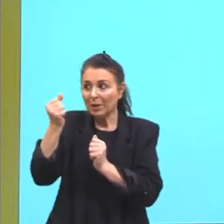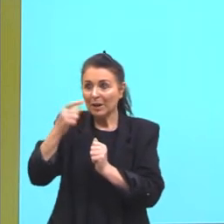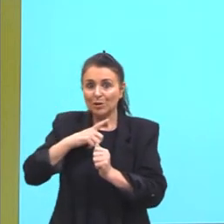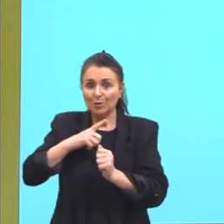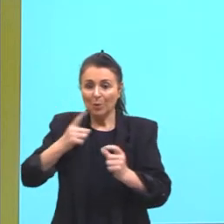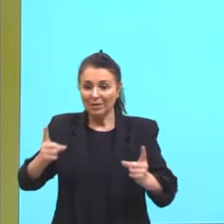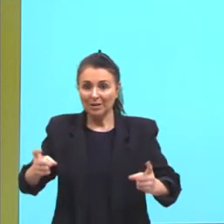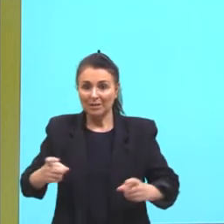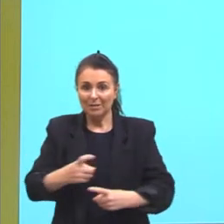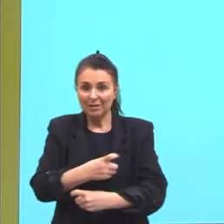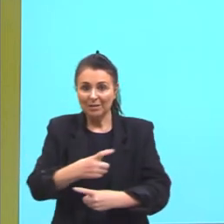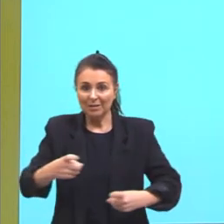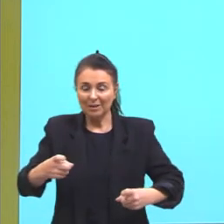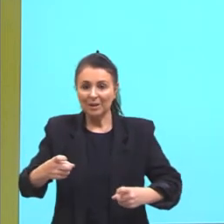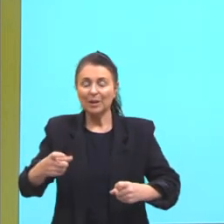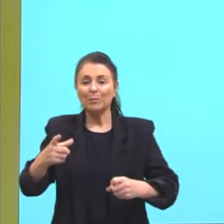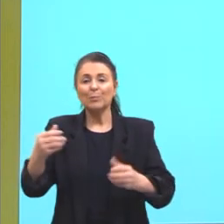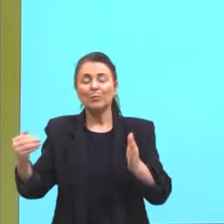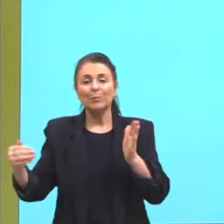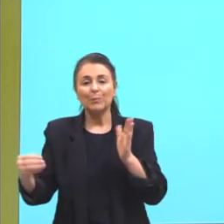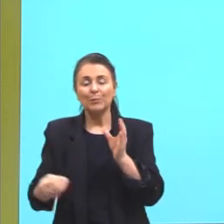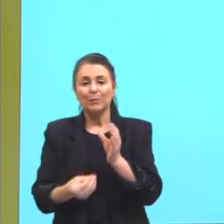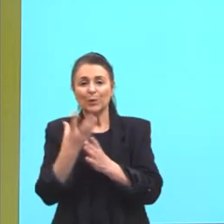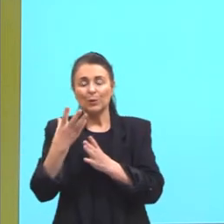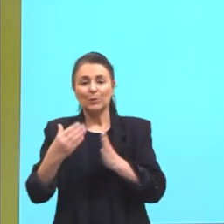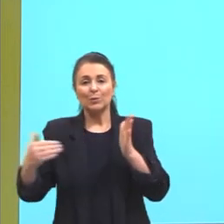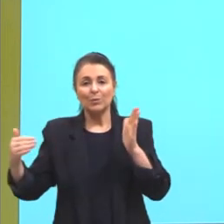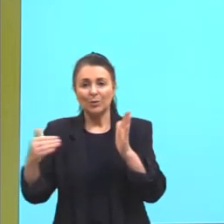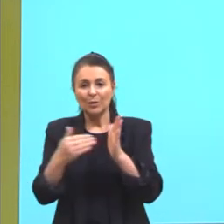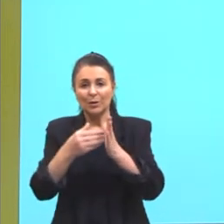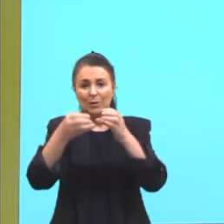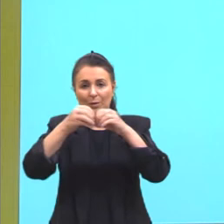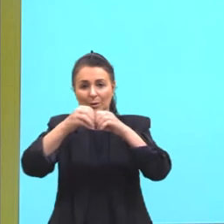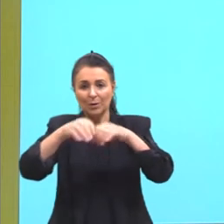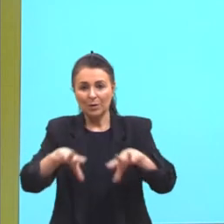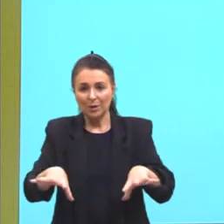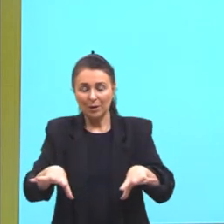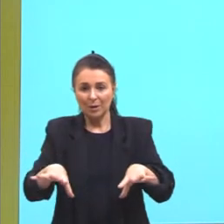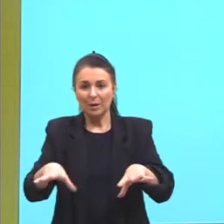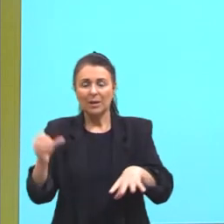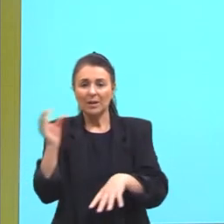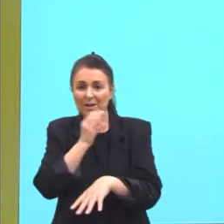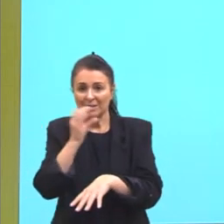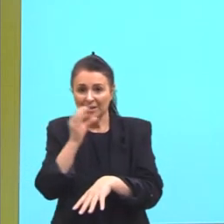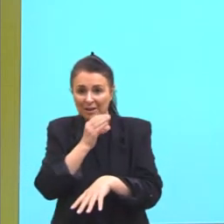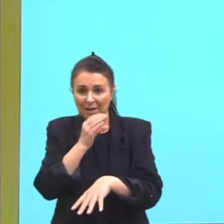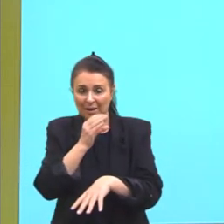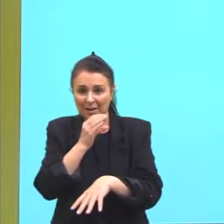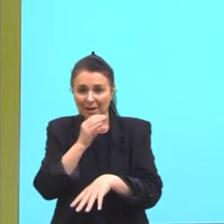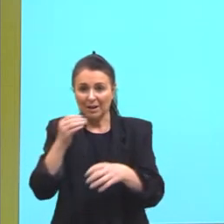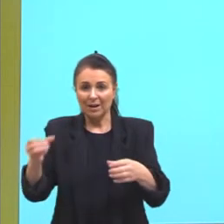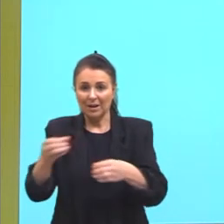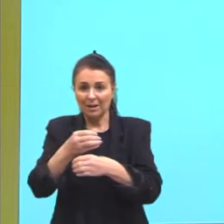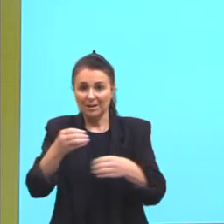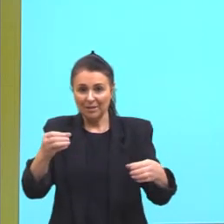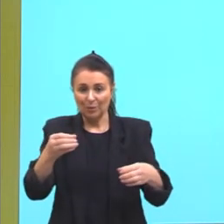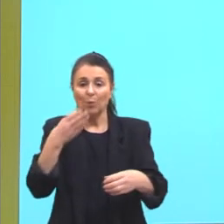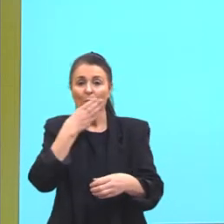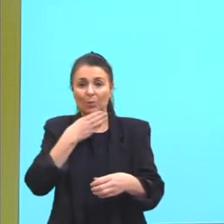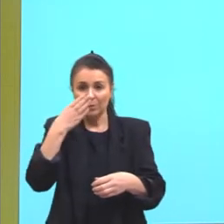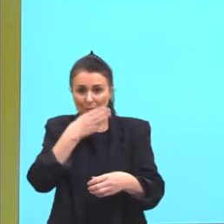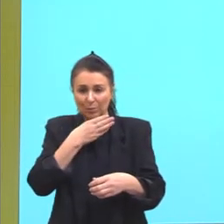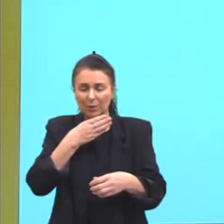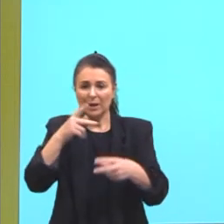produtoras de enzimas que aceleram as reações envolvendo açúcares e proteínas lácteas.